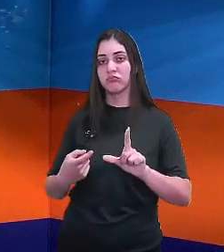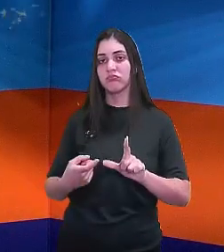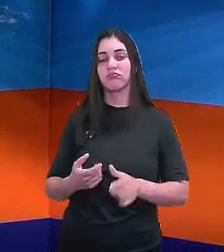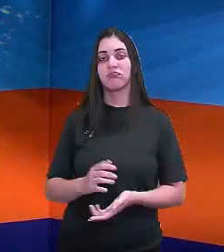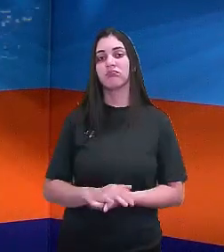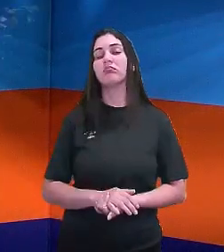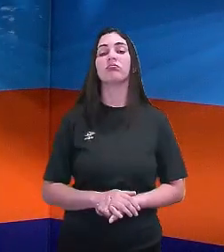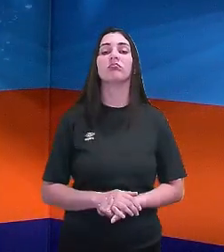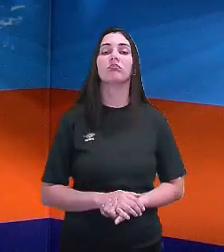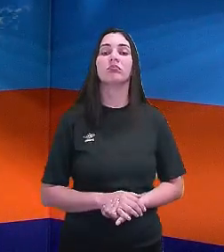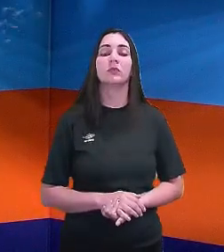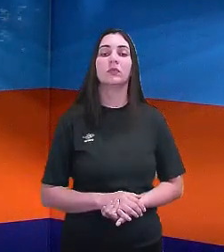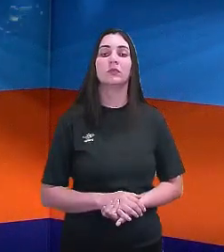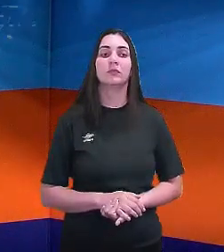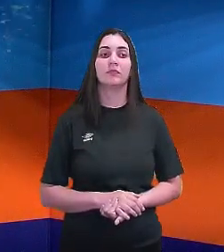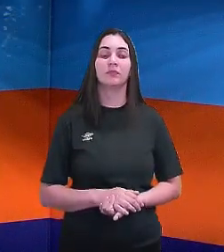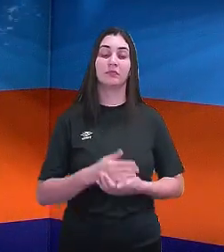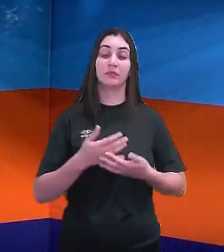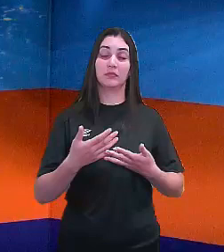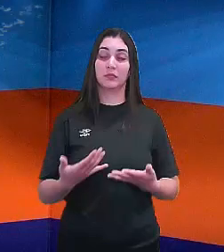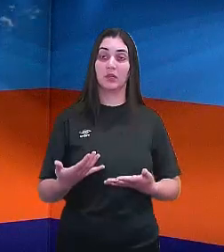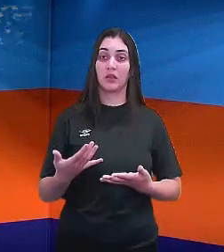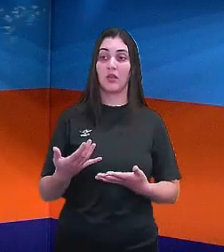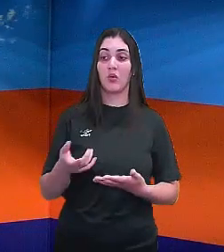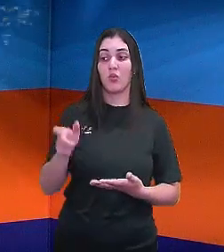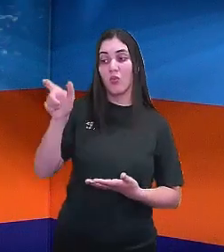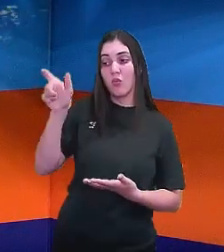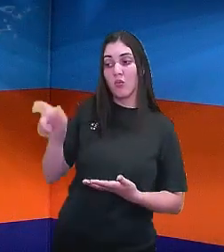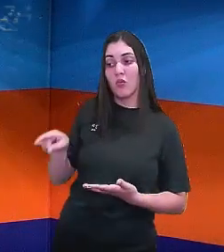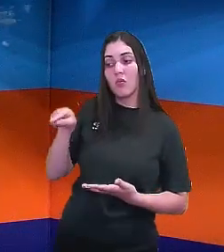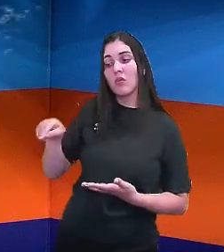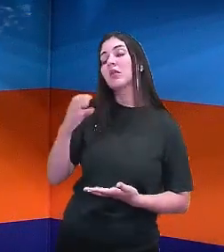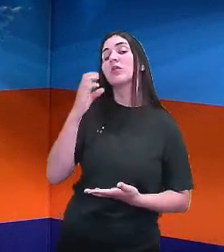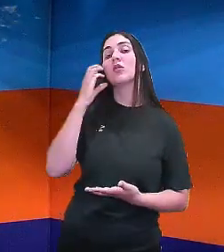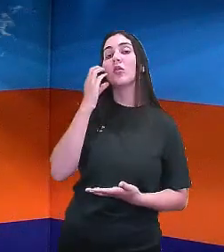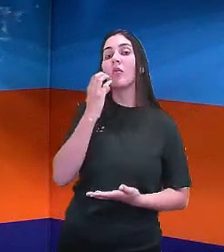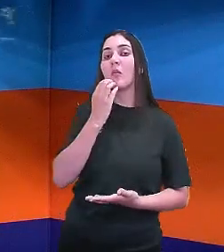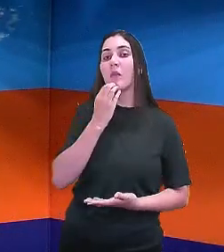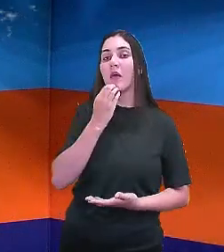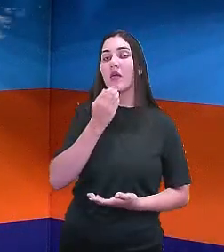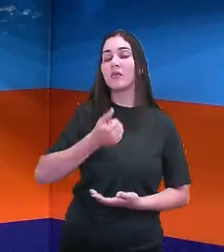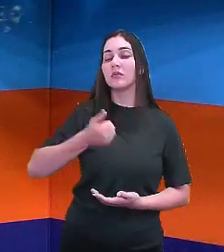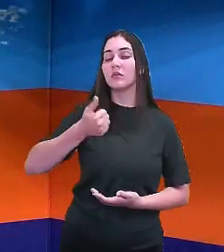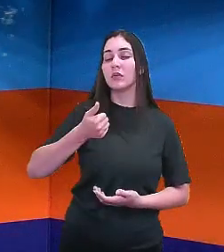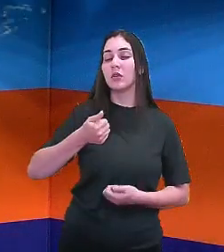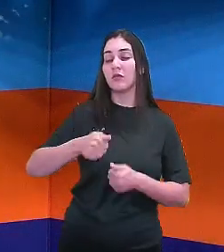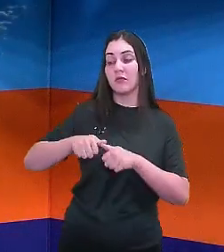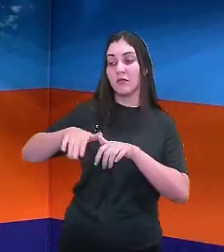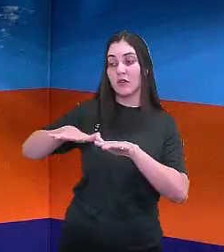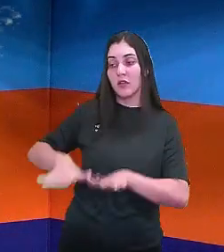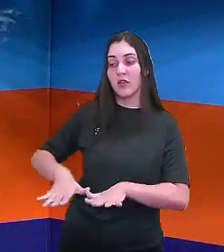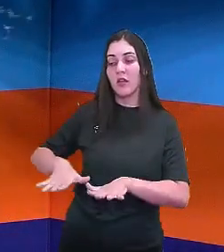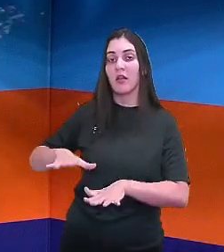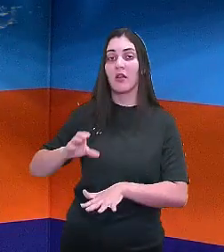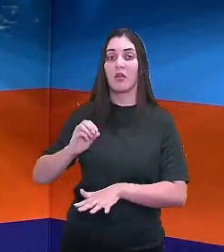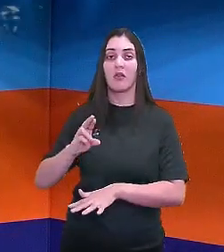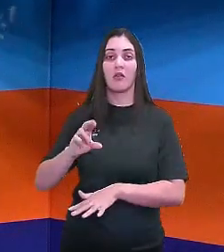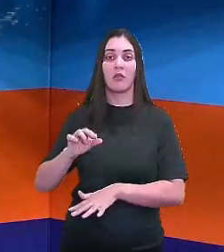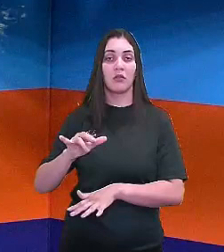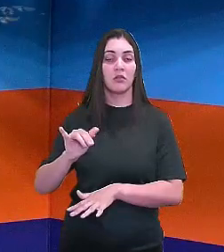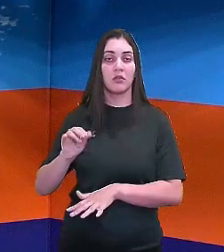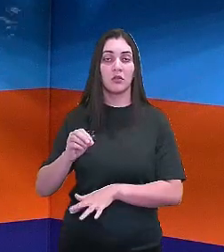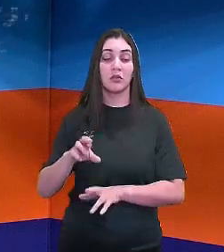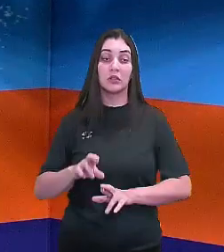a figura de Dom Pedro I ficar, de ser o colonizador, diferente de outras colônias,